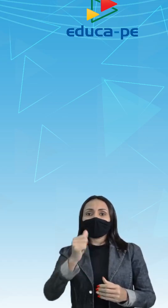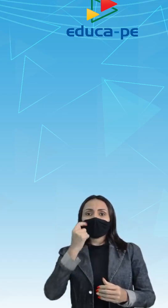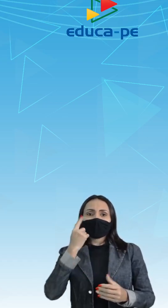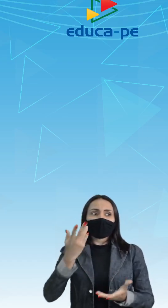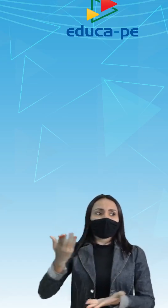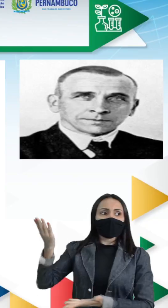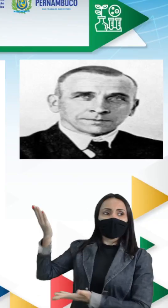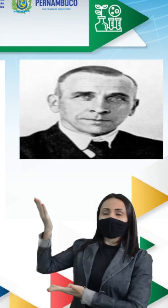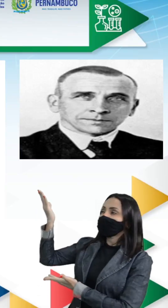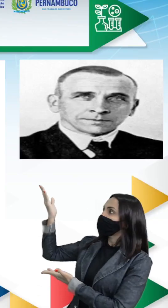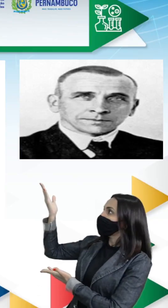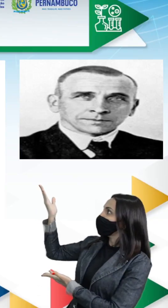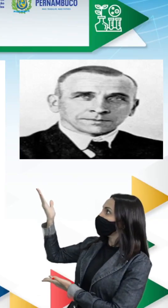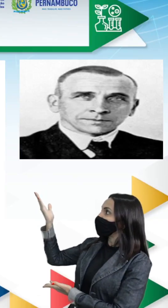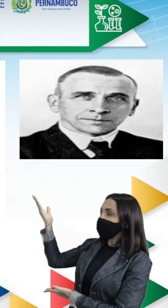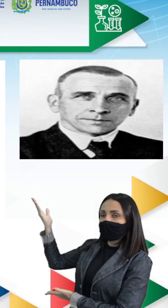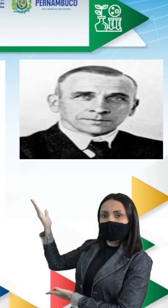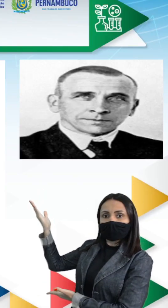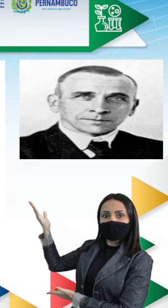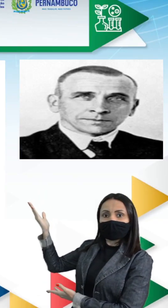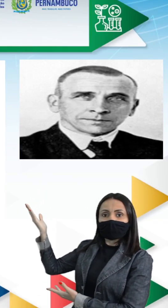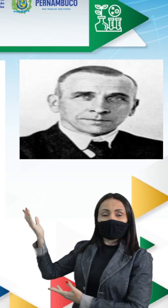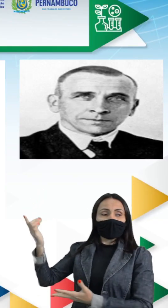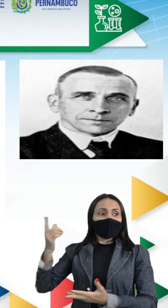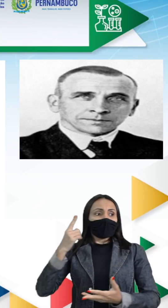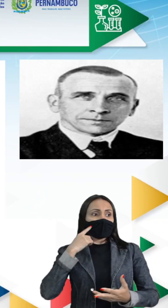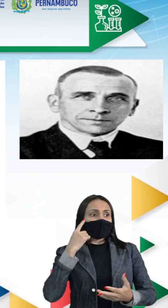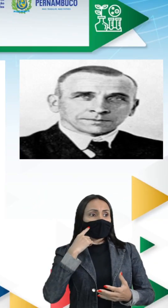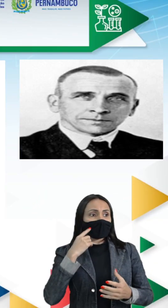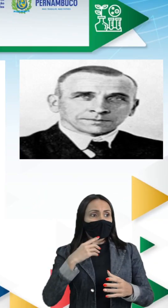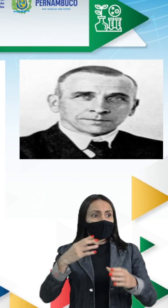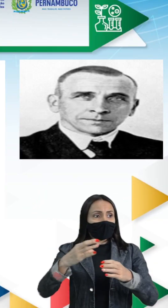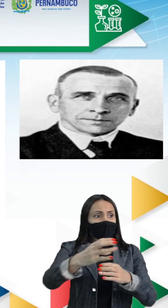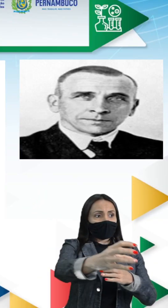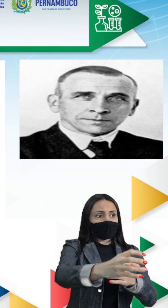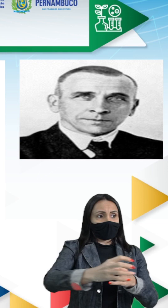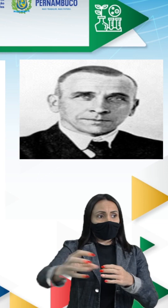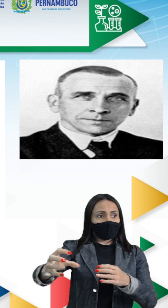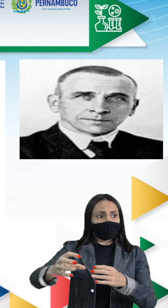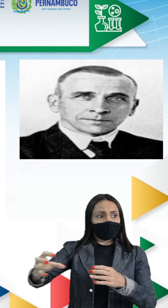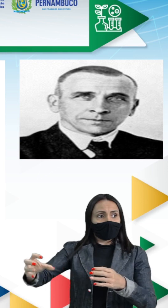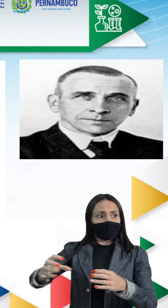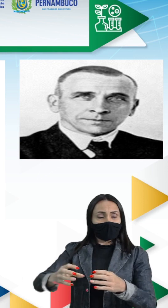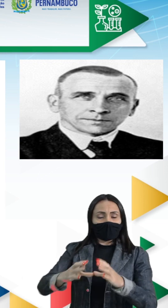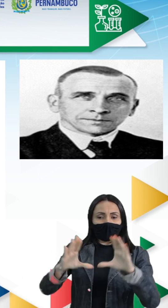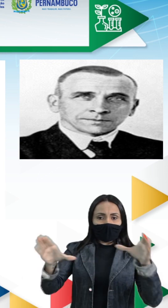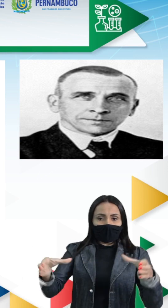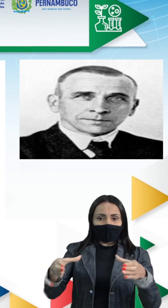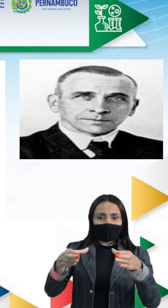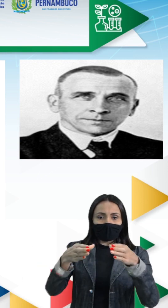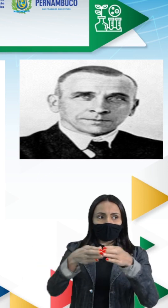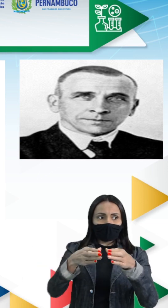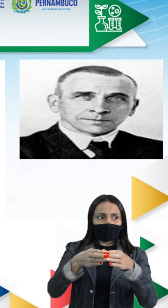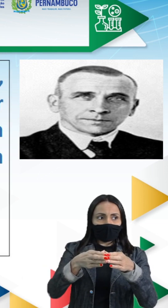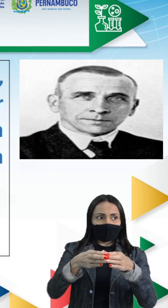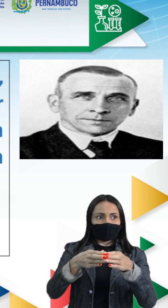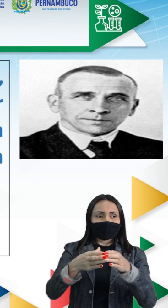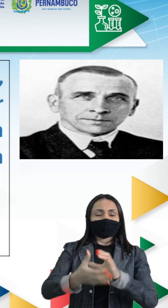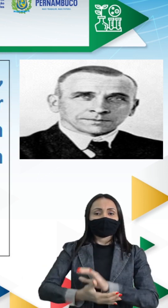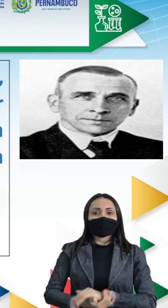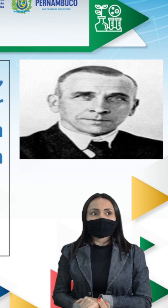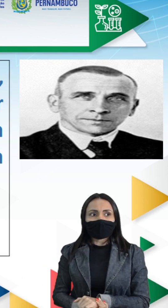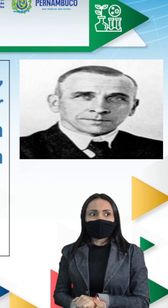imagem para mostrar quando os continentes eles eram juntinhos uns dos outros.